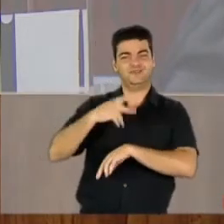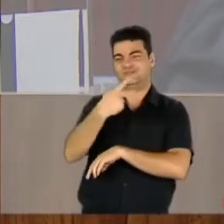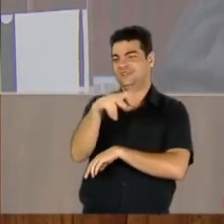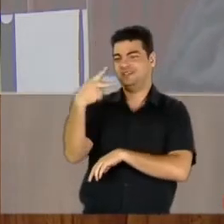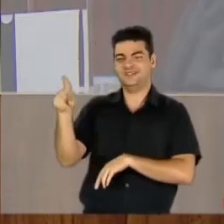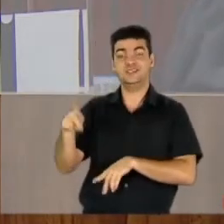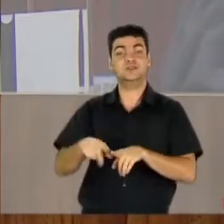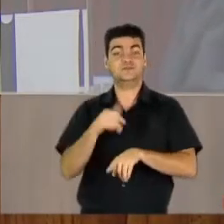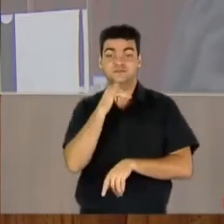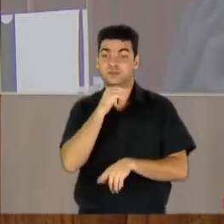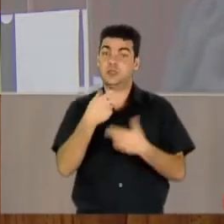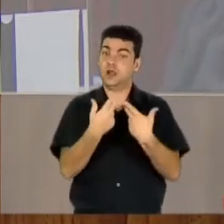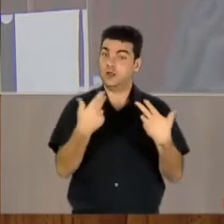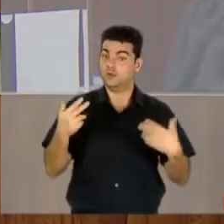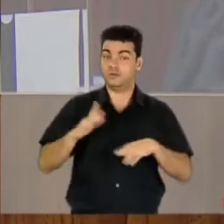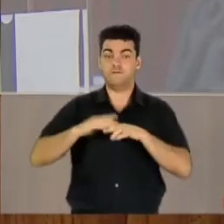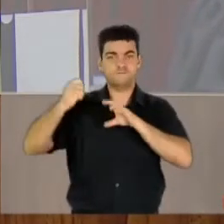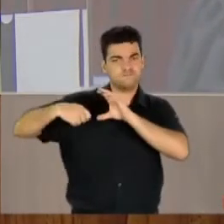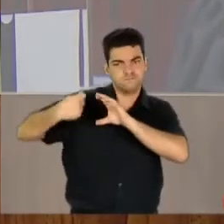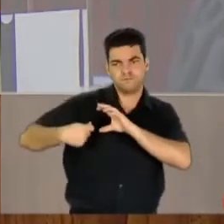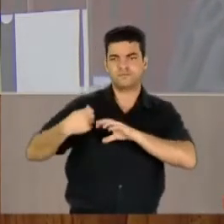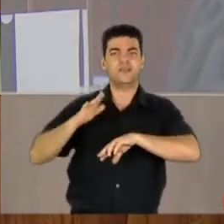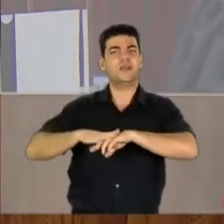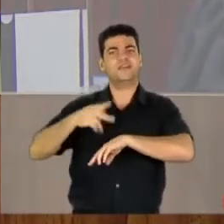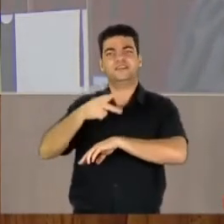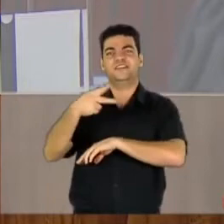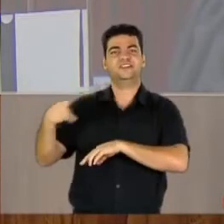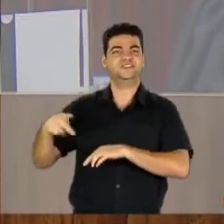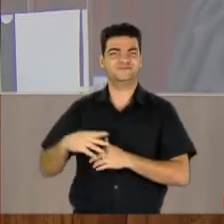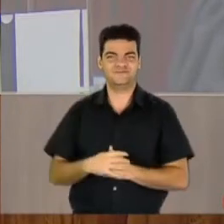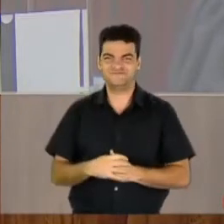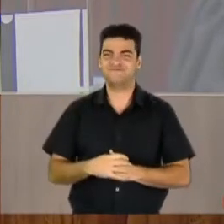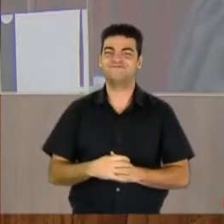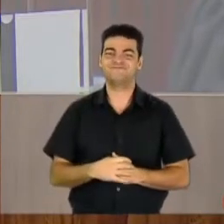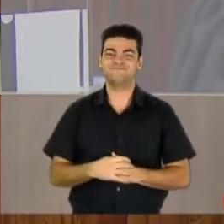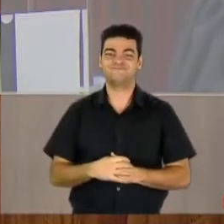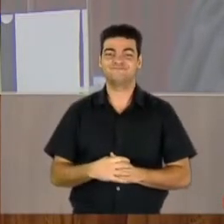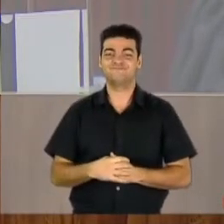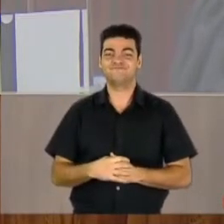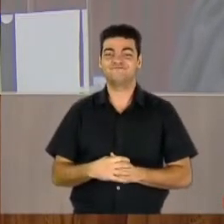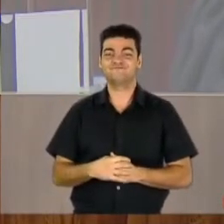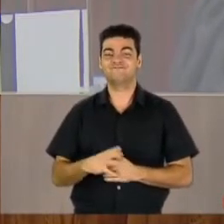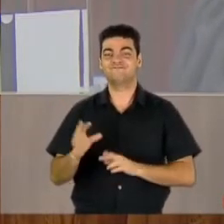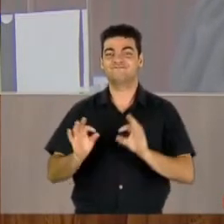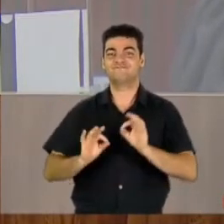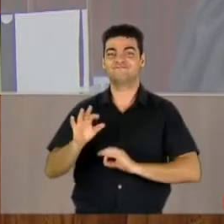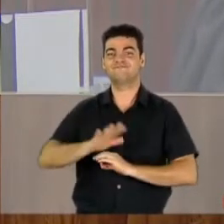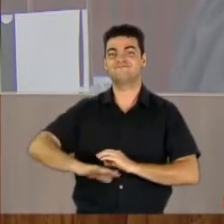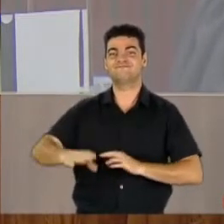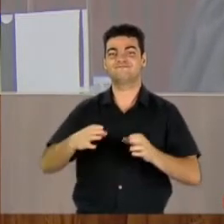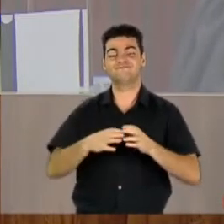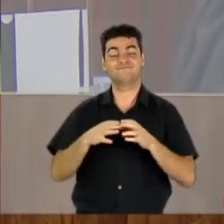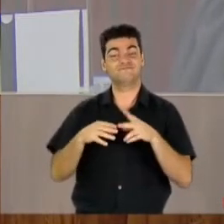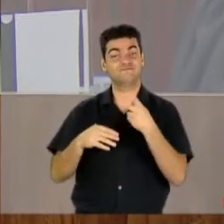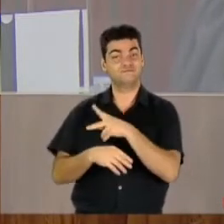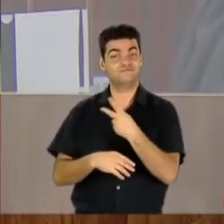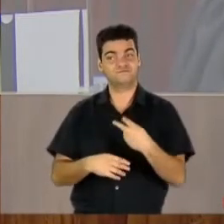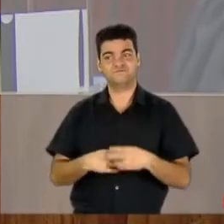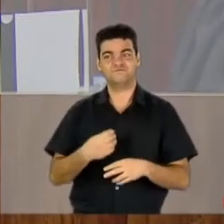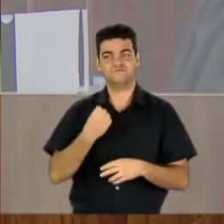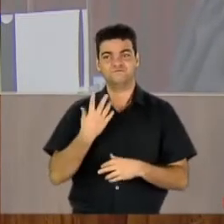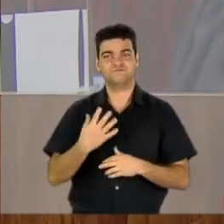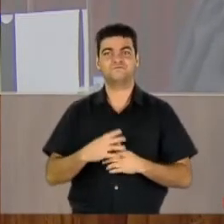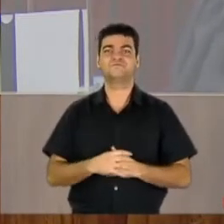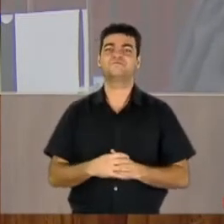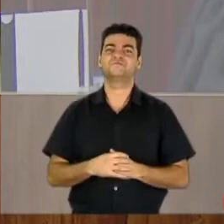energia e os recursos para a produção foram inteiramente coordenados por essa equipe,